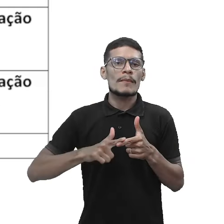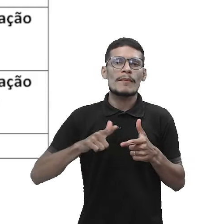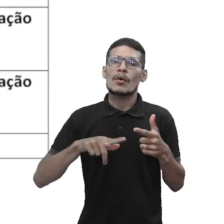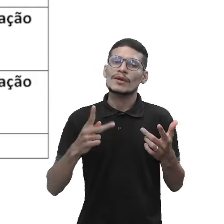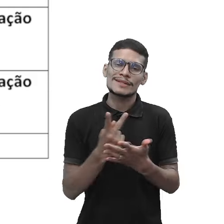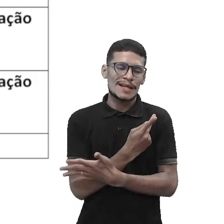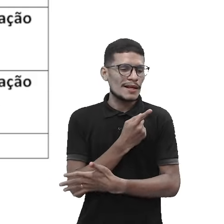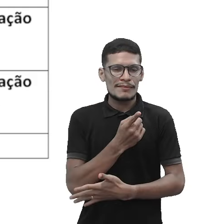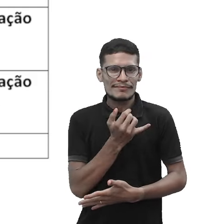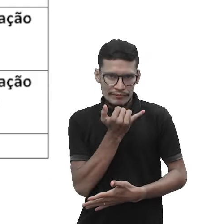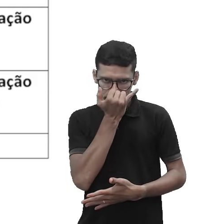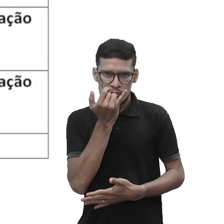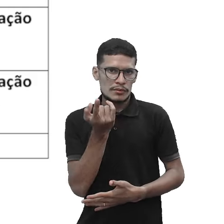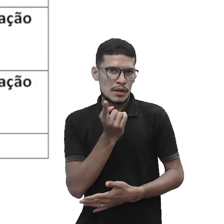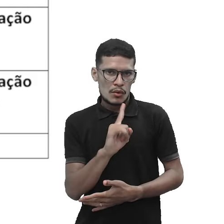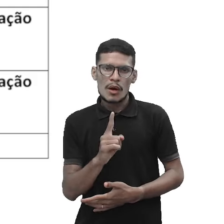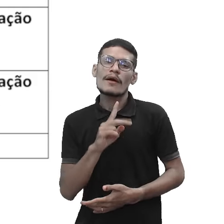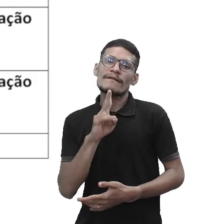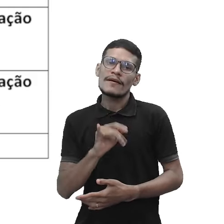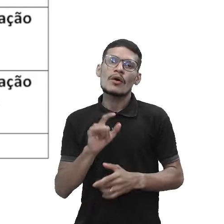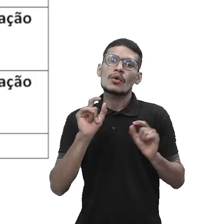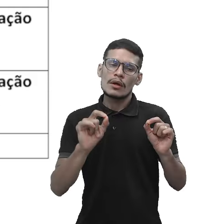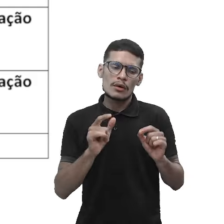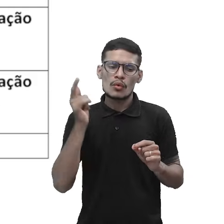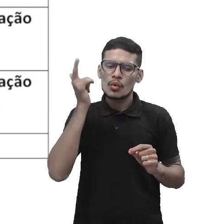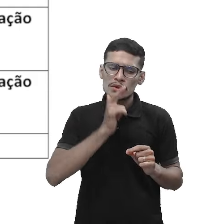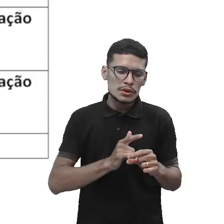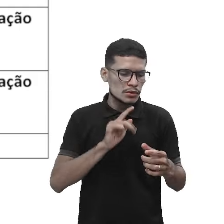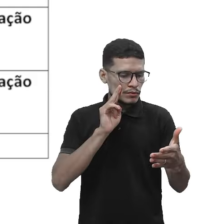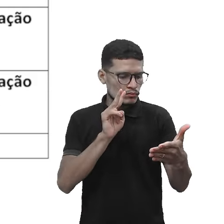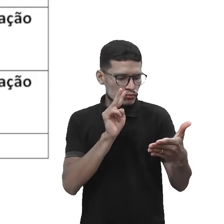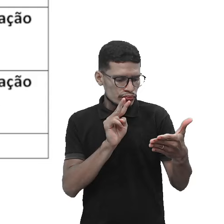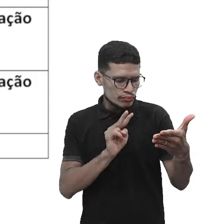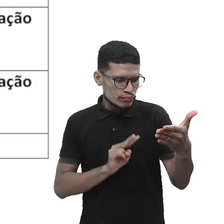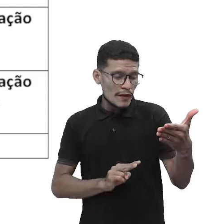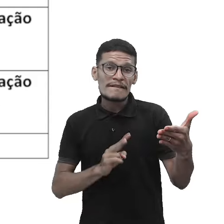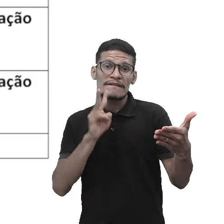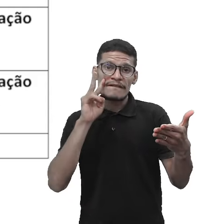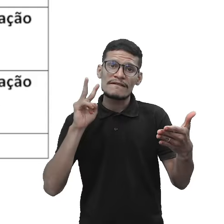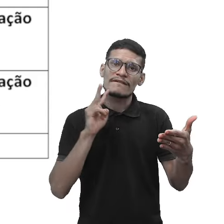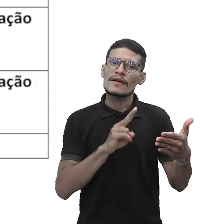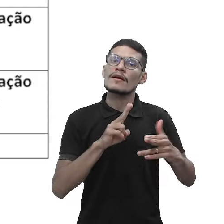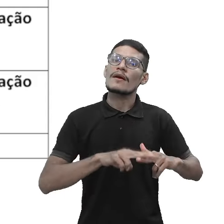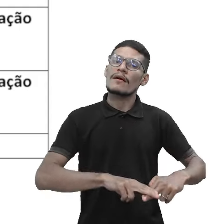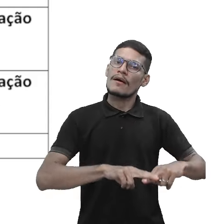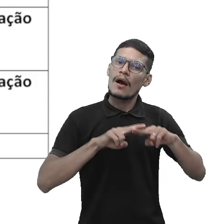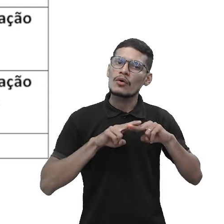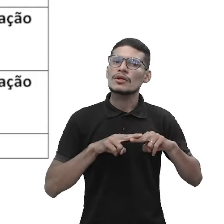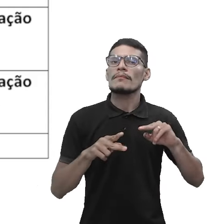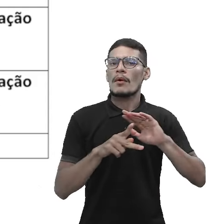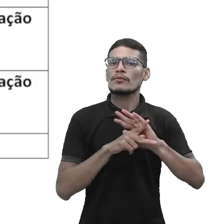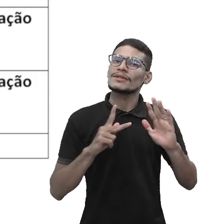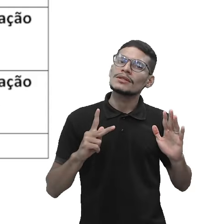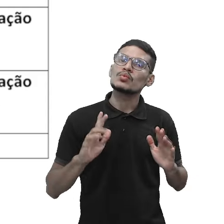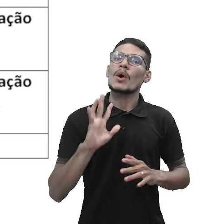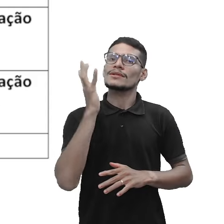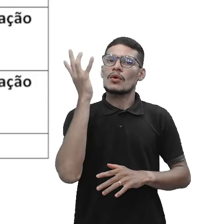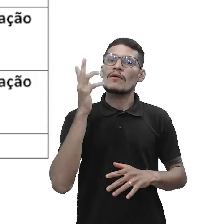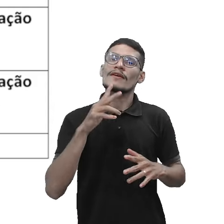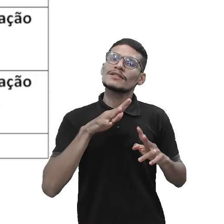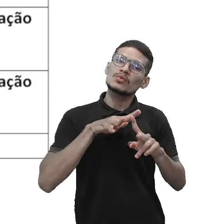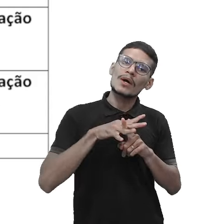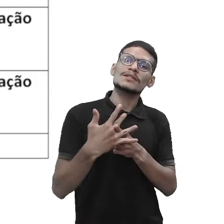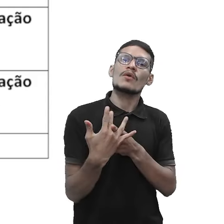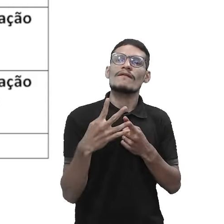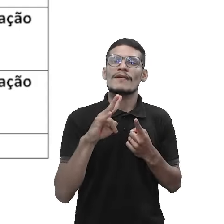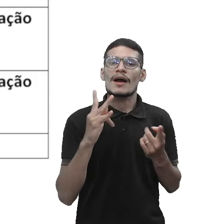parte despercebida, e disso aí, eu posso estar rapidamente atuando na causa de qualquer situação que me gerar a possibilidade de